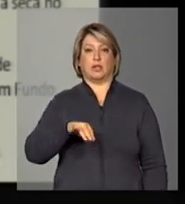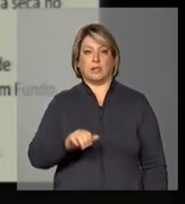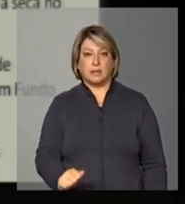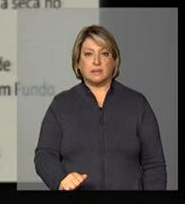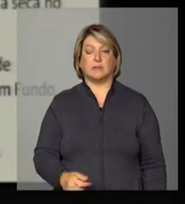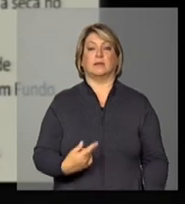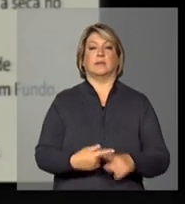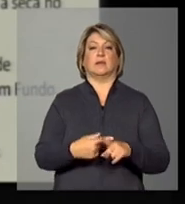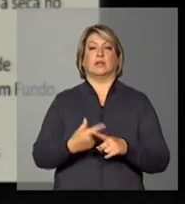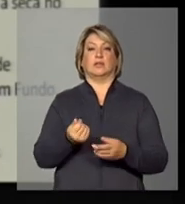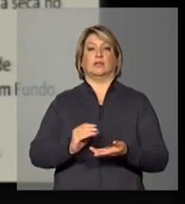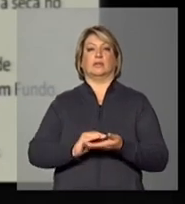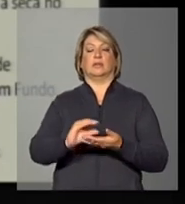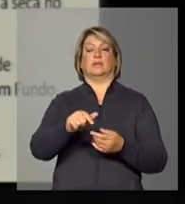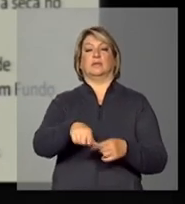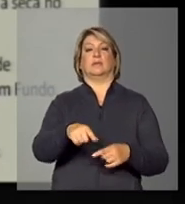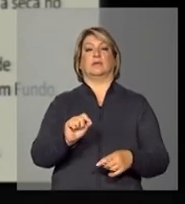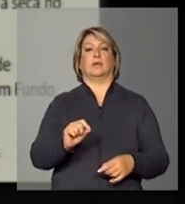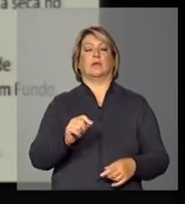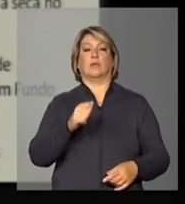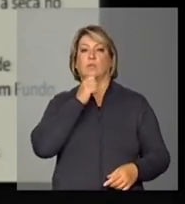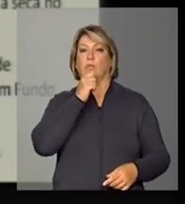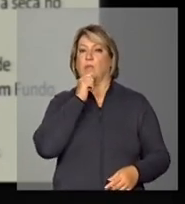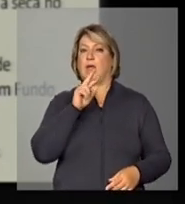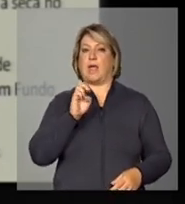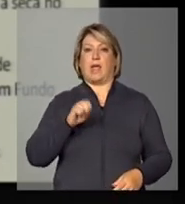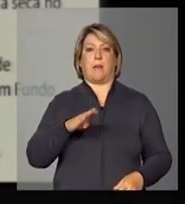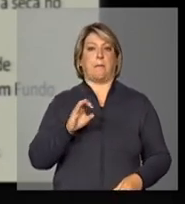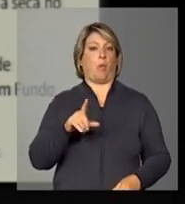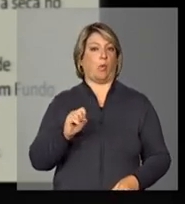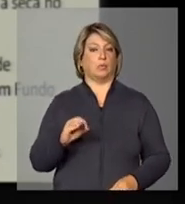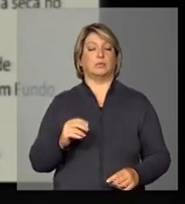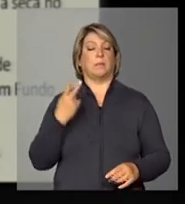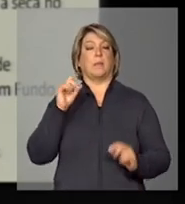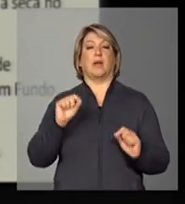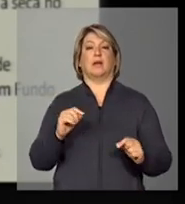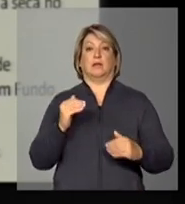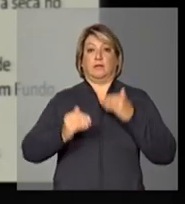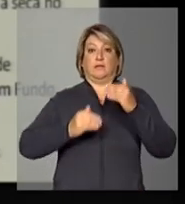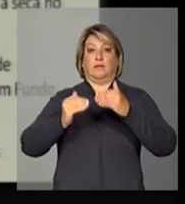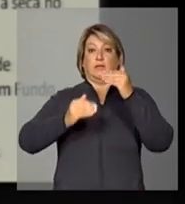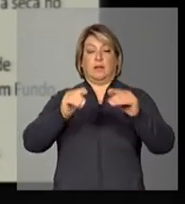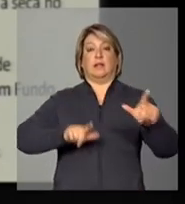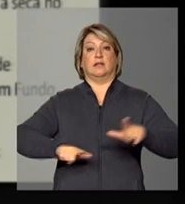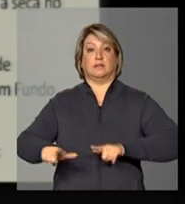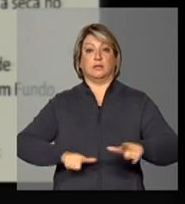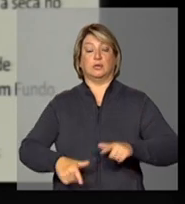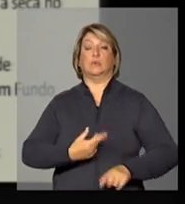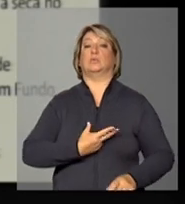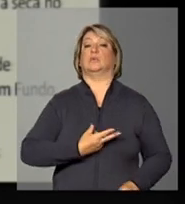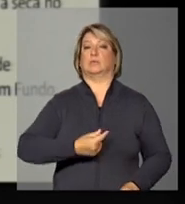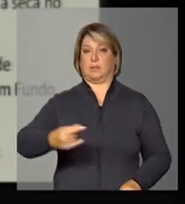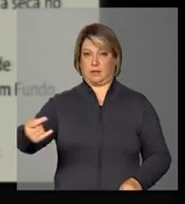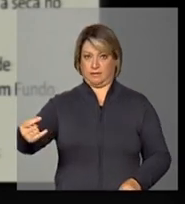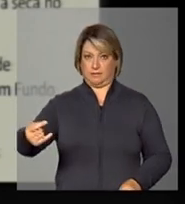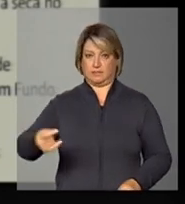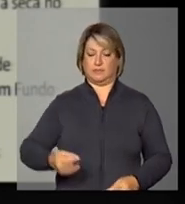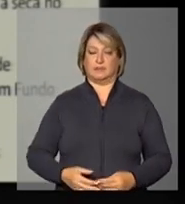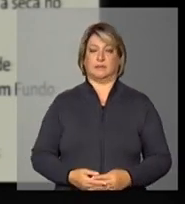reembolsável relevante para o desenvolvimento de atividades sustentáveis